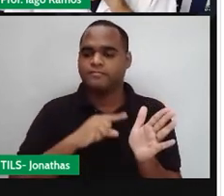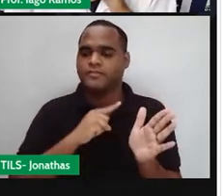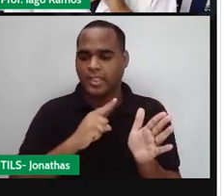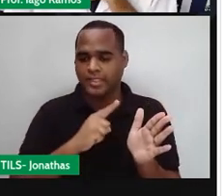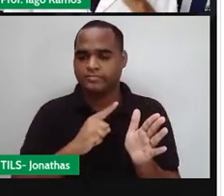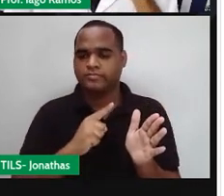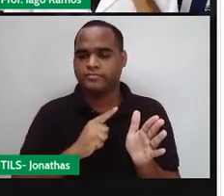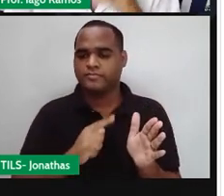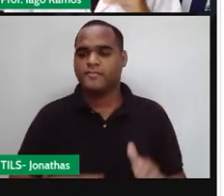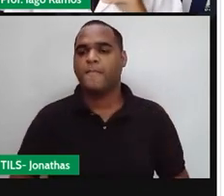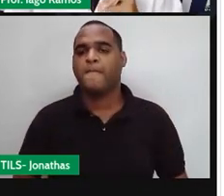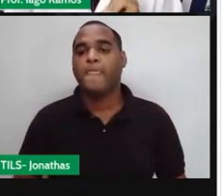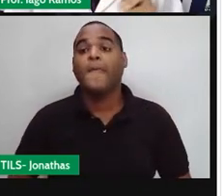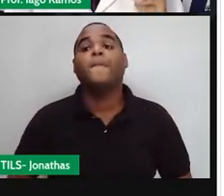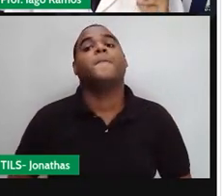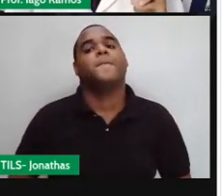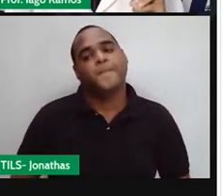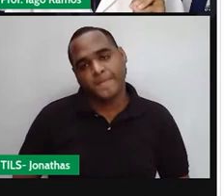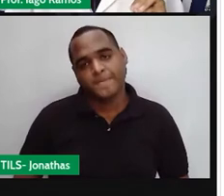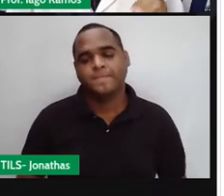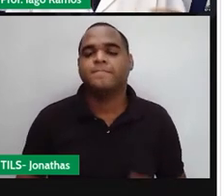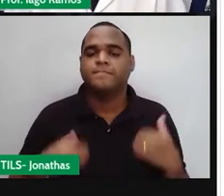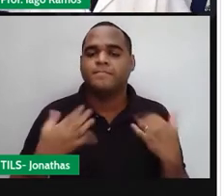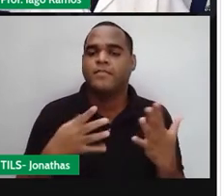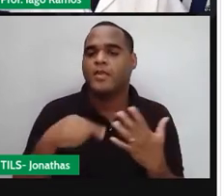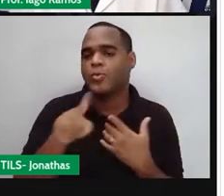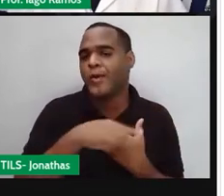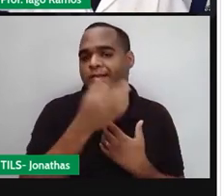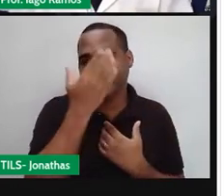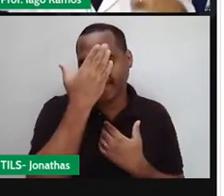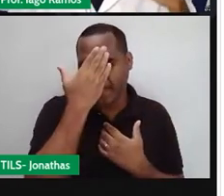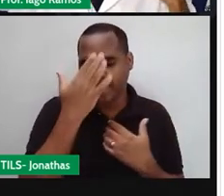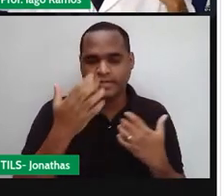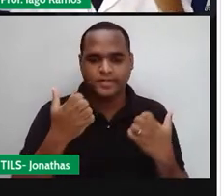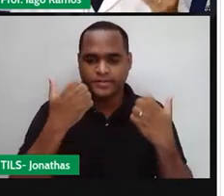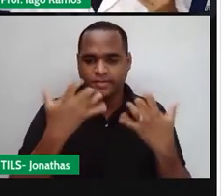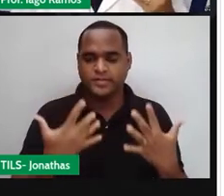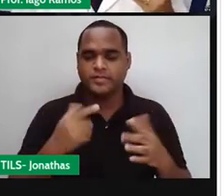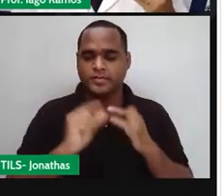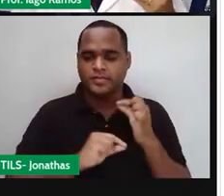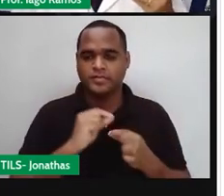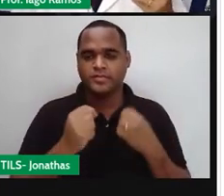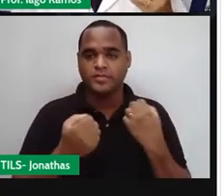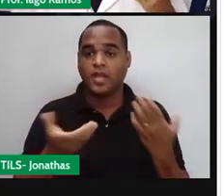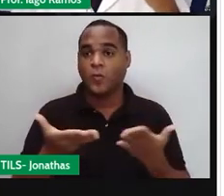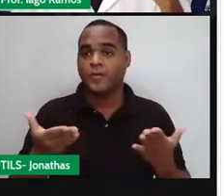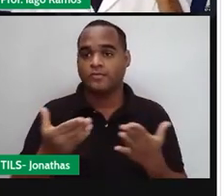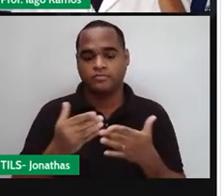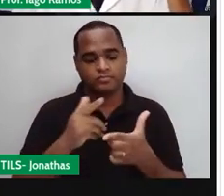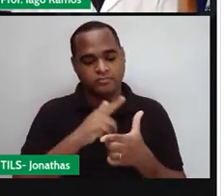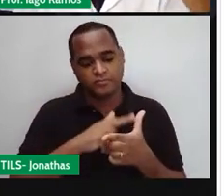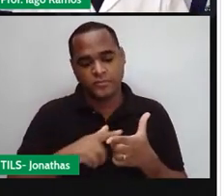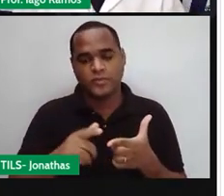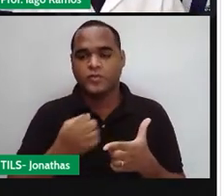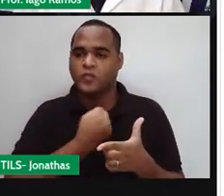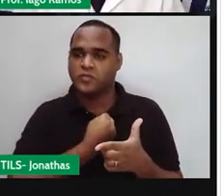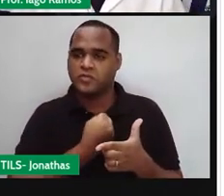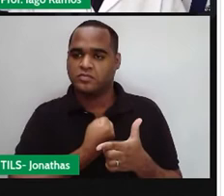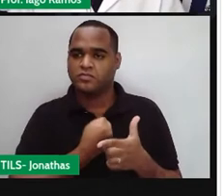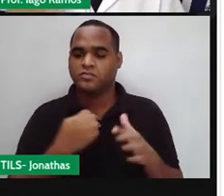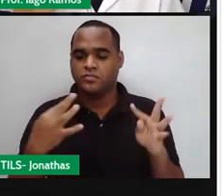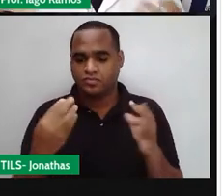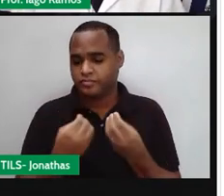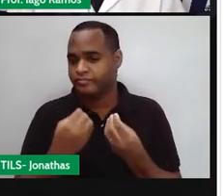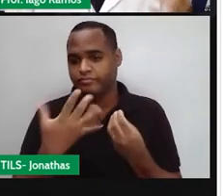Tá? E é isso que a gente vai ver agora. Quando é que dá, na divisão com números inteiros, quando é que dá positivo,